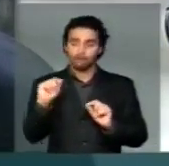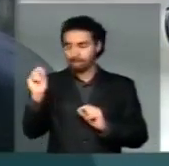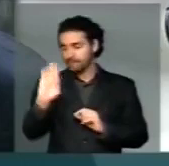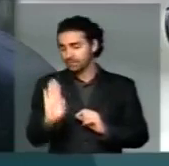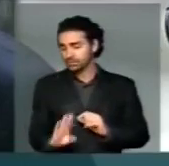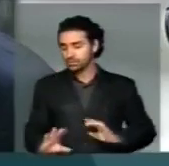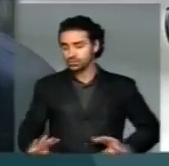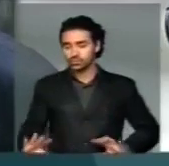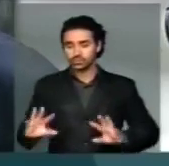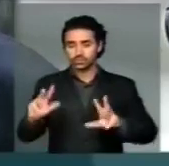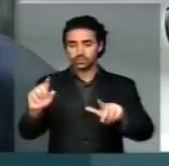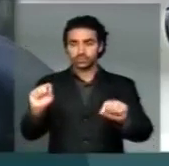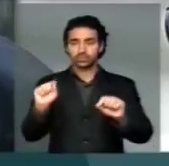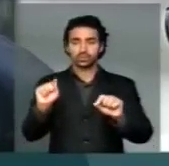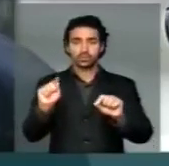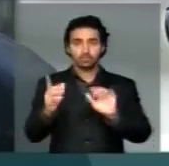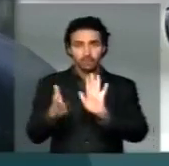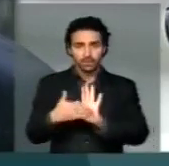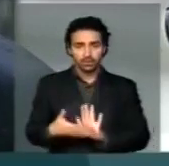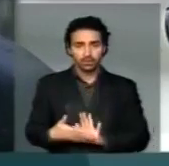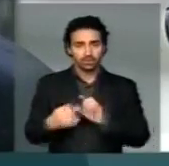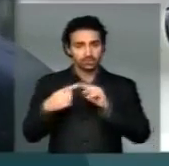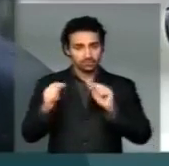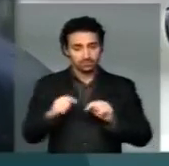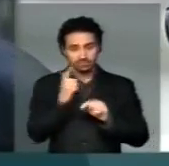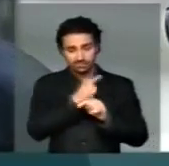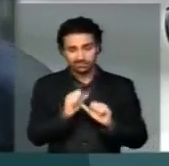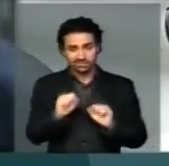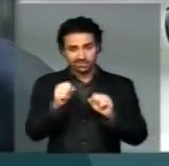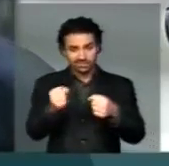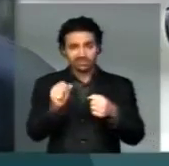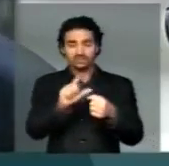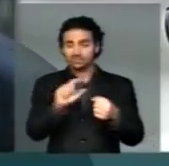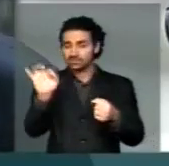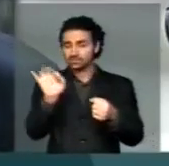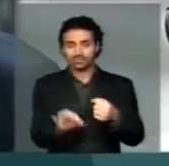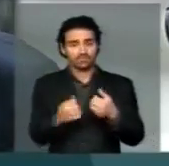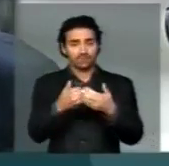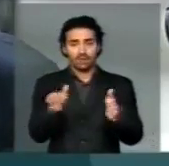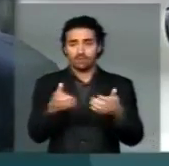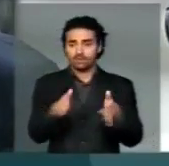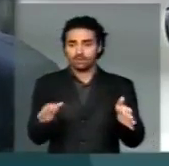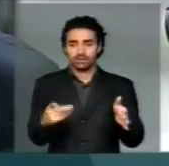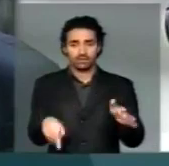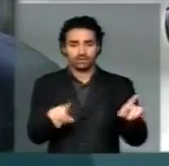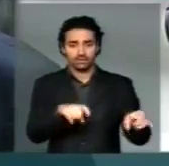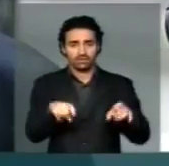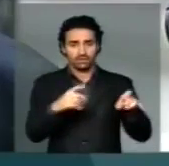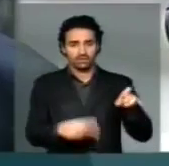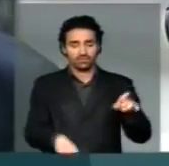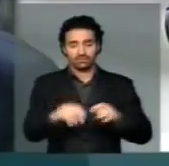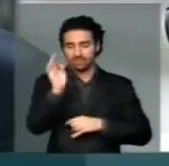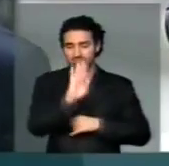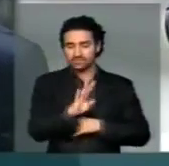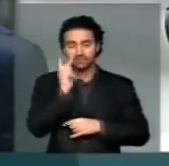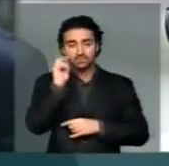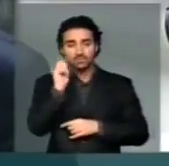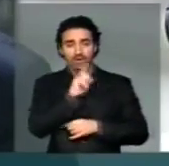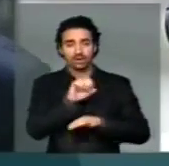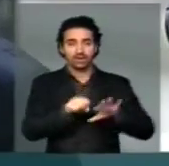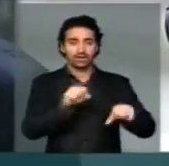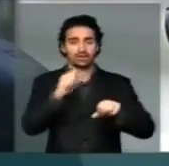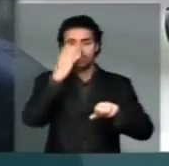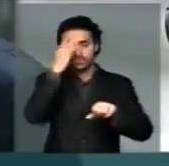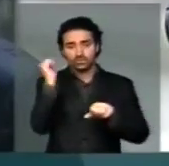inteiro, da proposição que defende plena abertura de território rural brasileiro para apropriação por